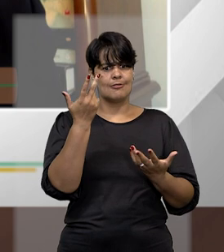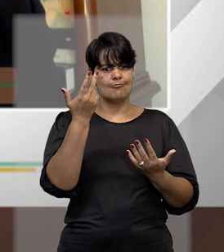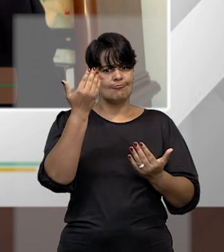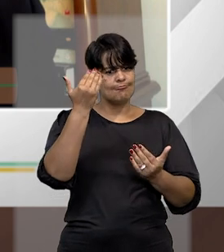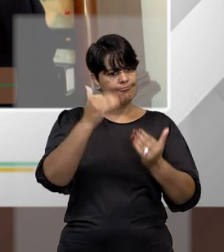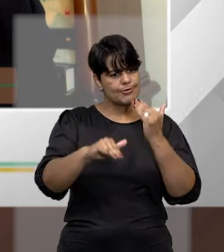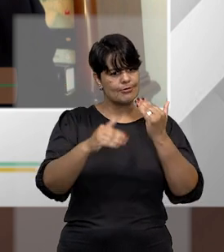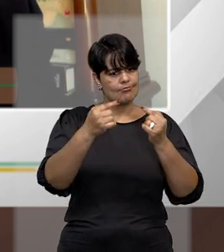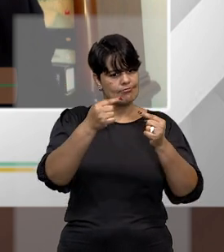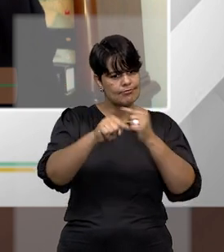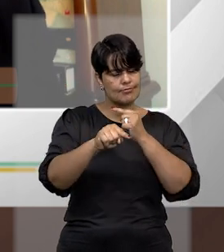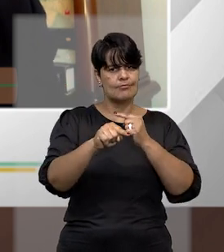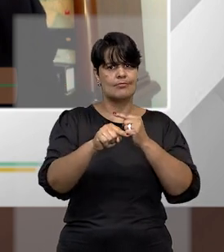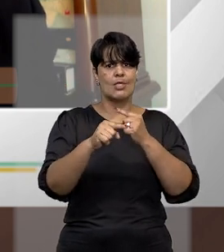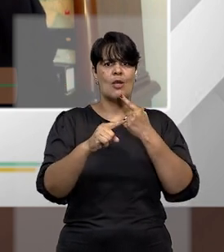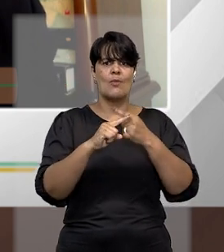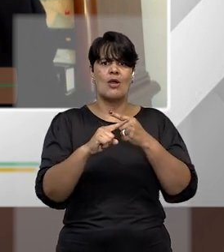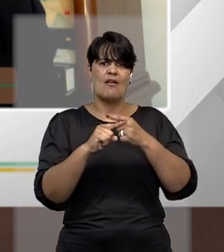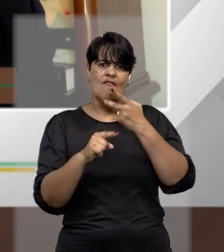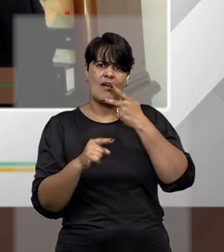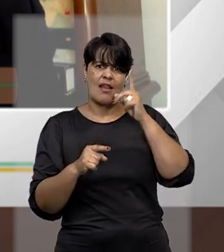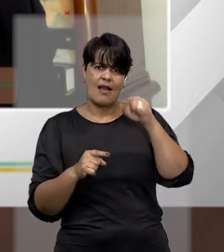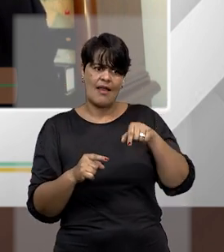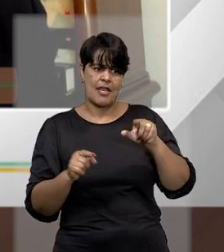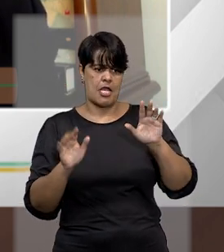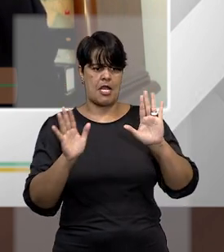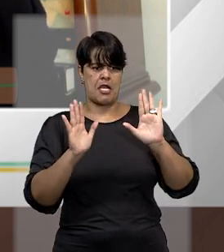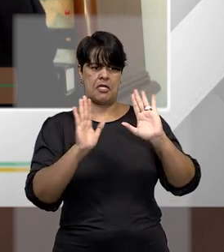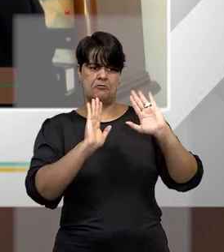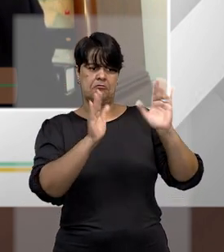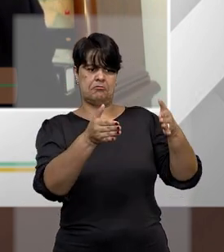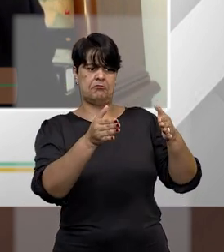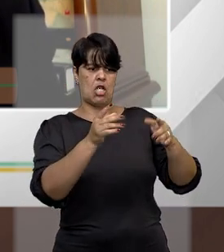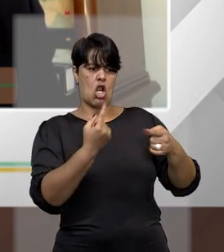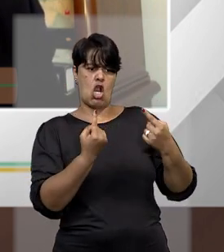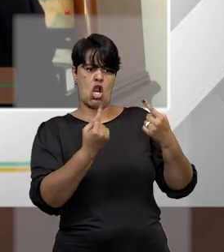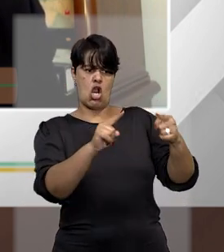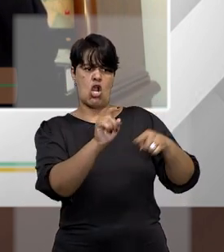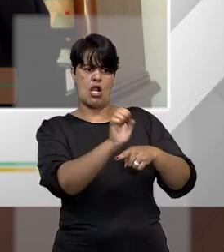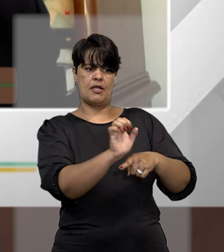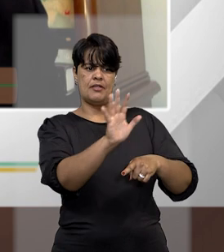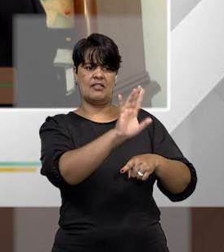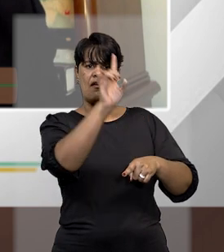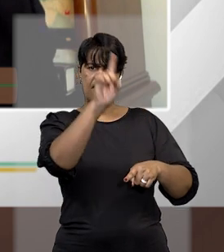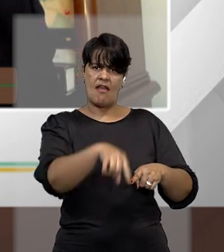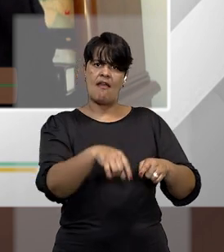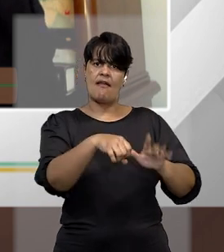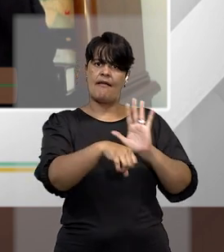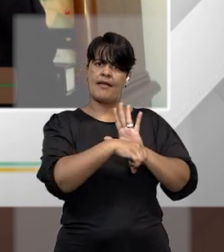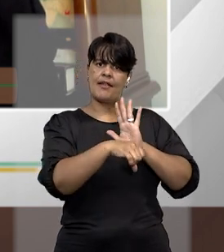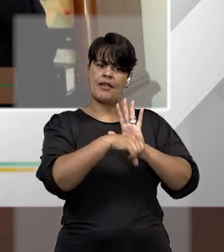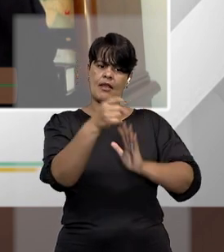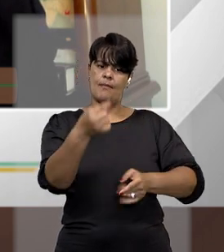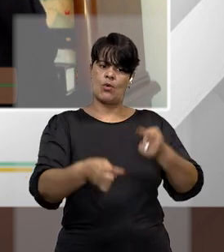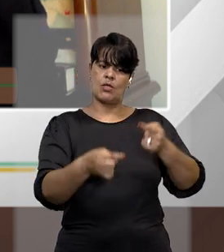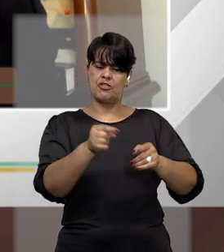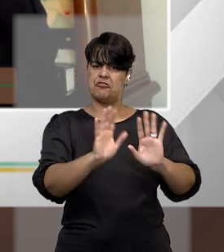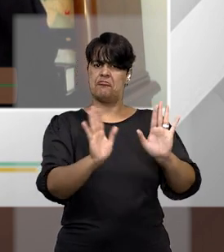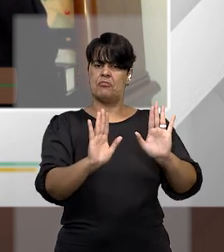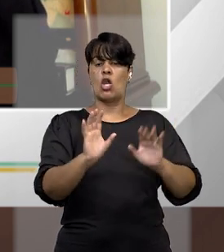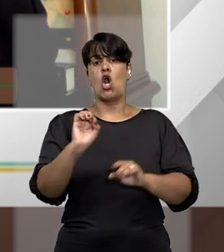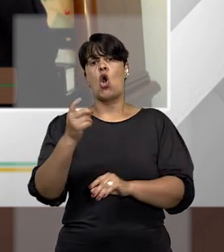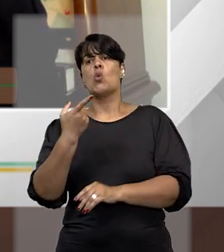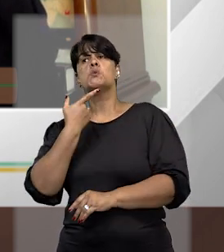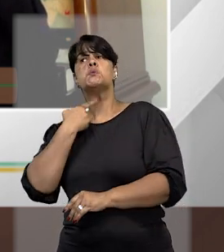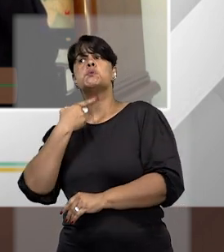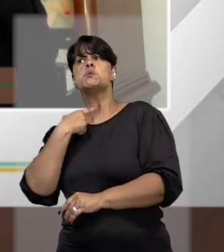basta que seja dirigido contra o Estado para que esse crime seja político, ou basta que tenha uma intenção política para que esse crime seja considerado